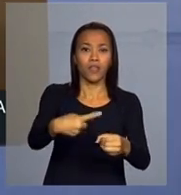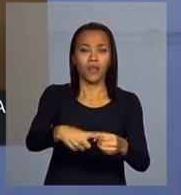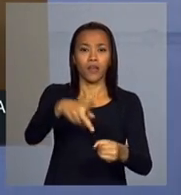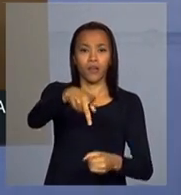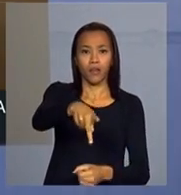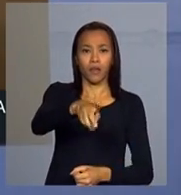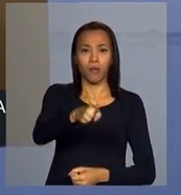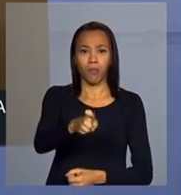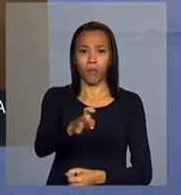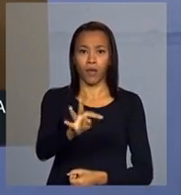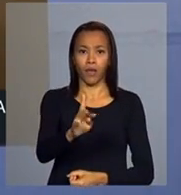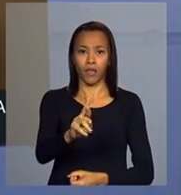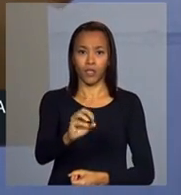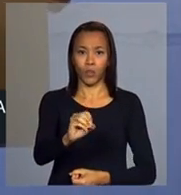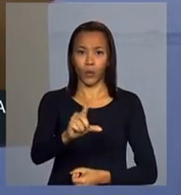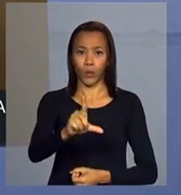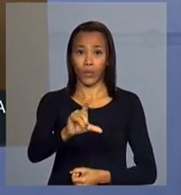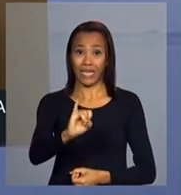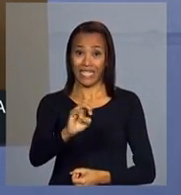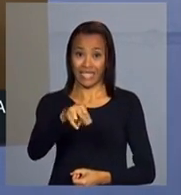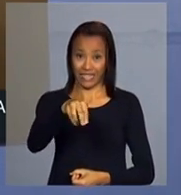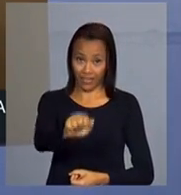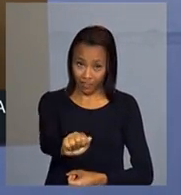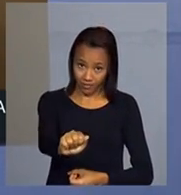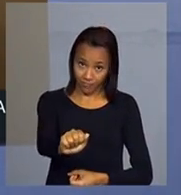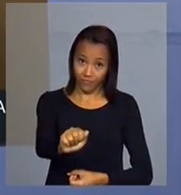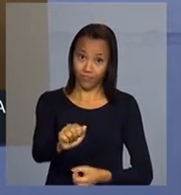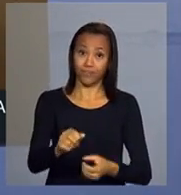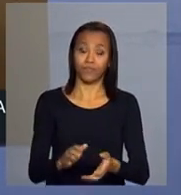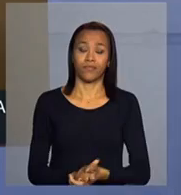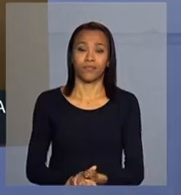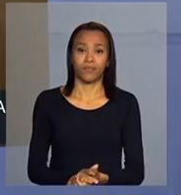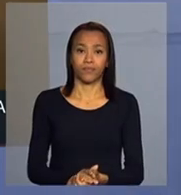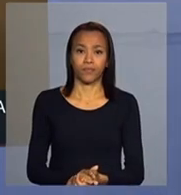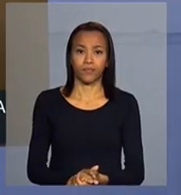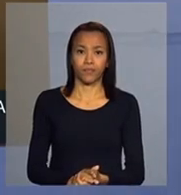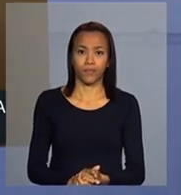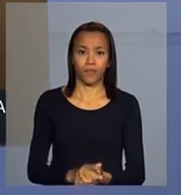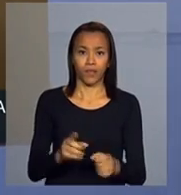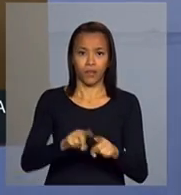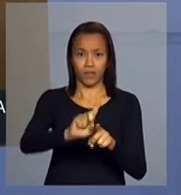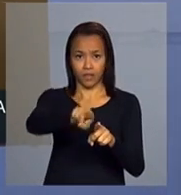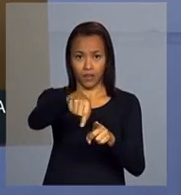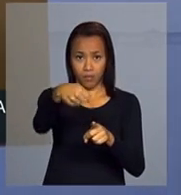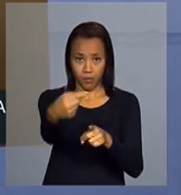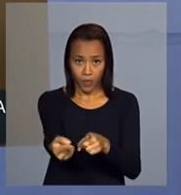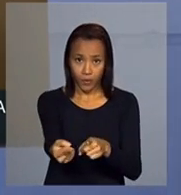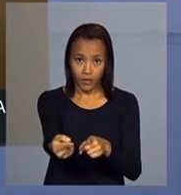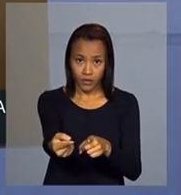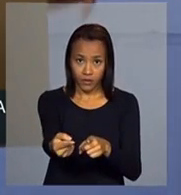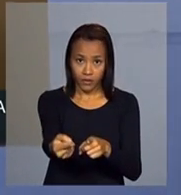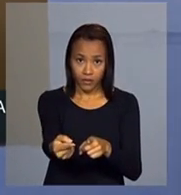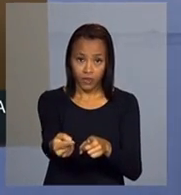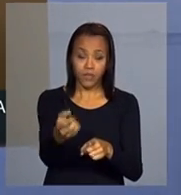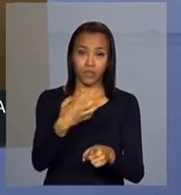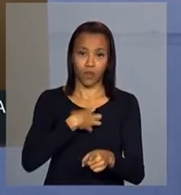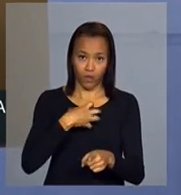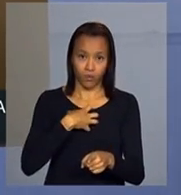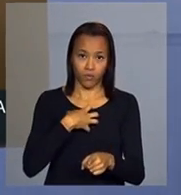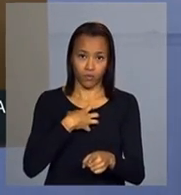É Guagaranhuns, Petrolina. Parnamirim, Petrolina e depois Salvador.